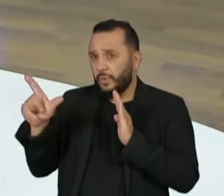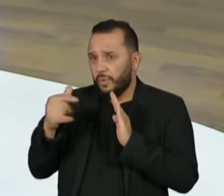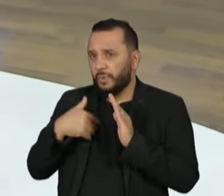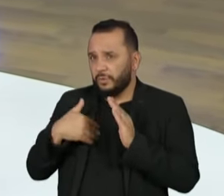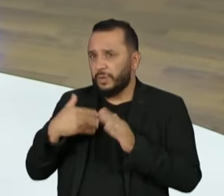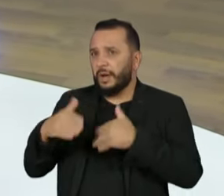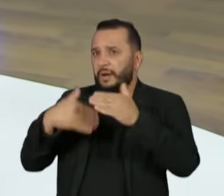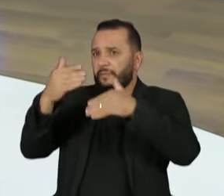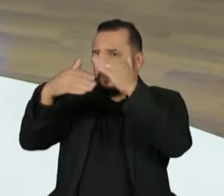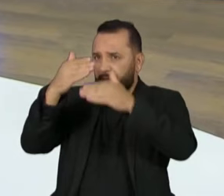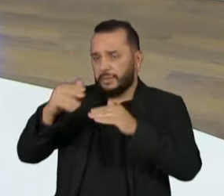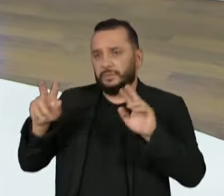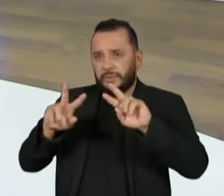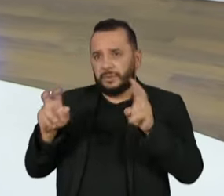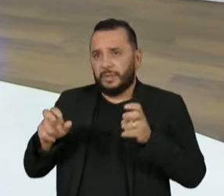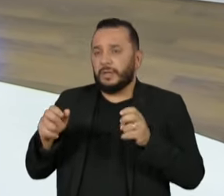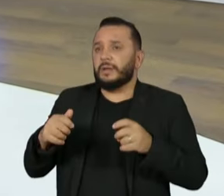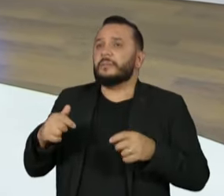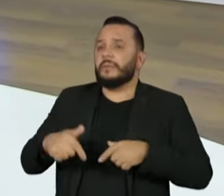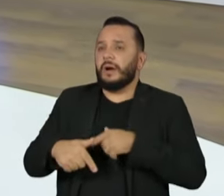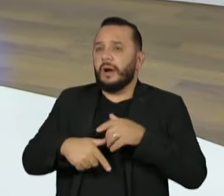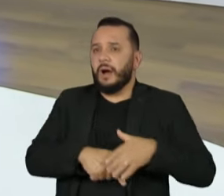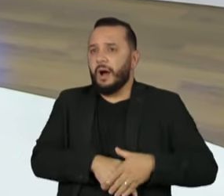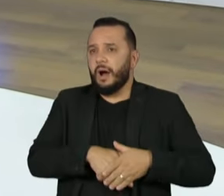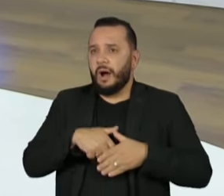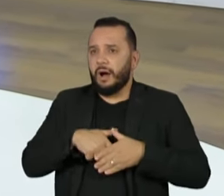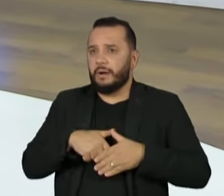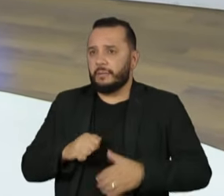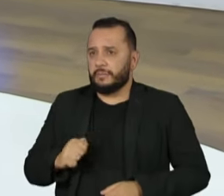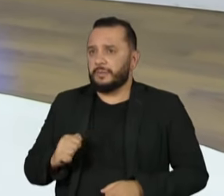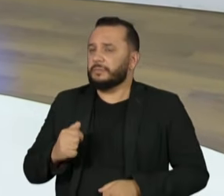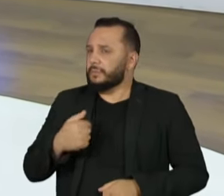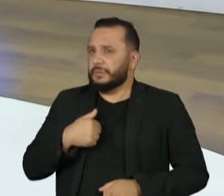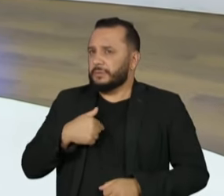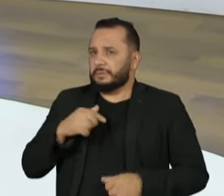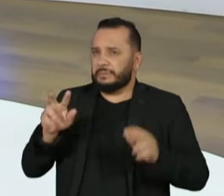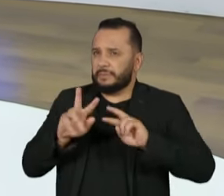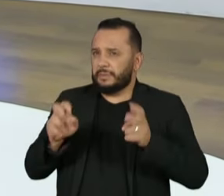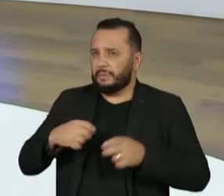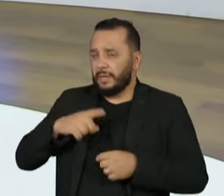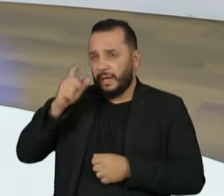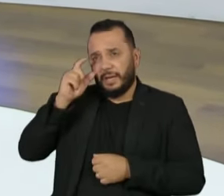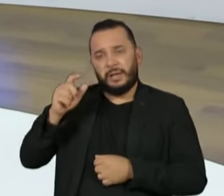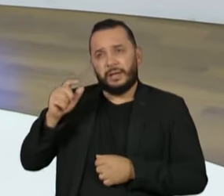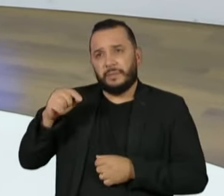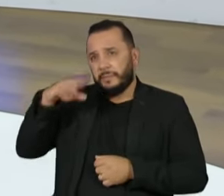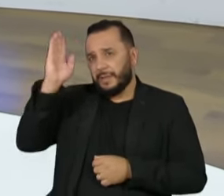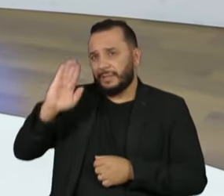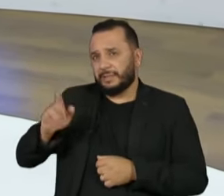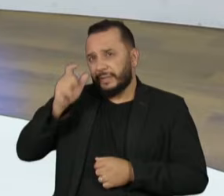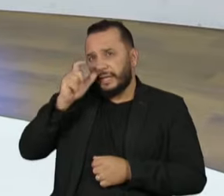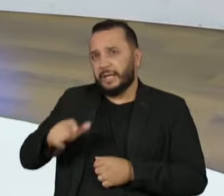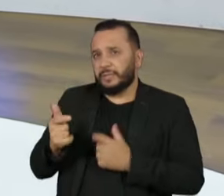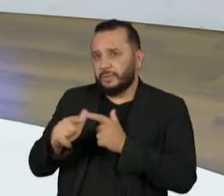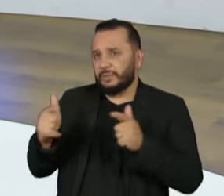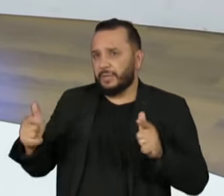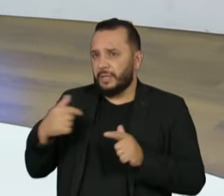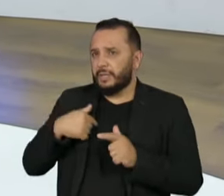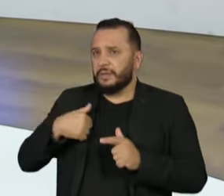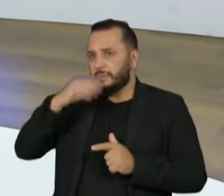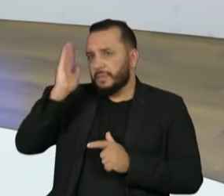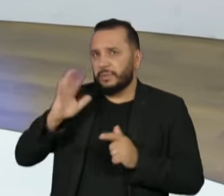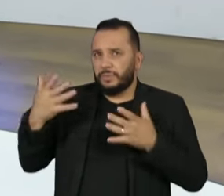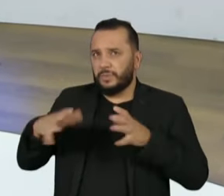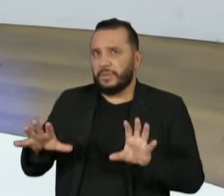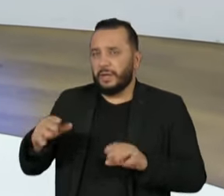à questão de armas. Nós não podemos esquecer que esta pauta não é uma pauta que interessa ao Brasil. O Brasil não quer isso. O Brasil está passando